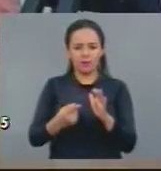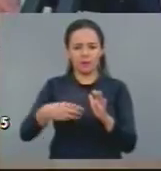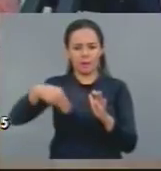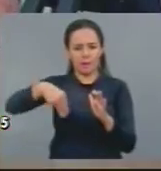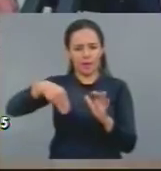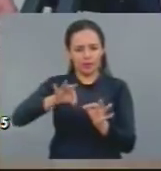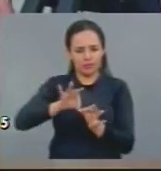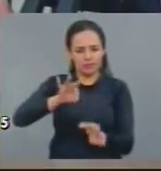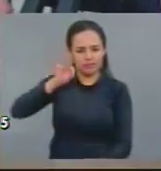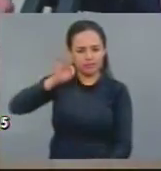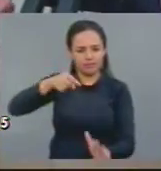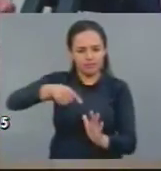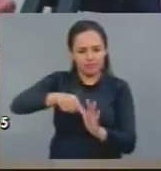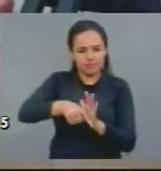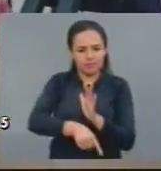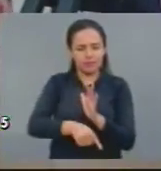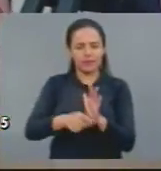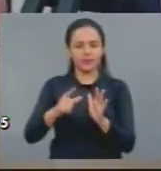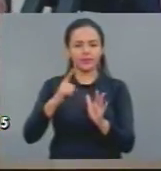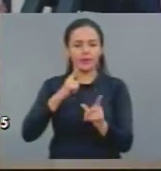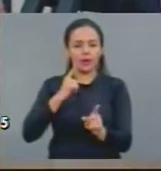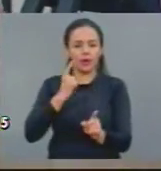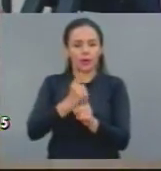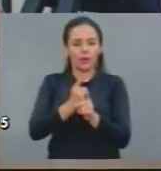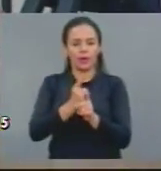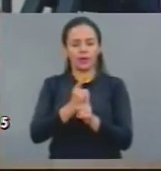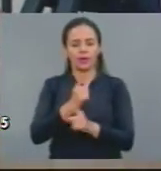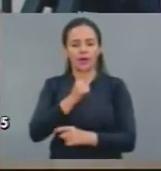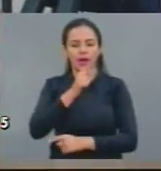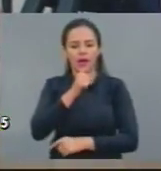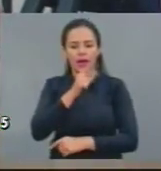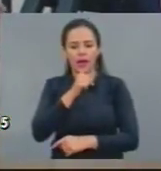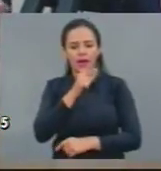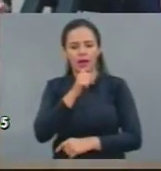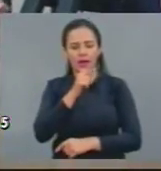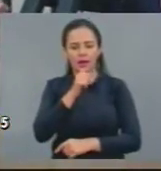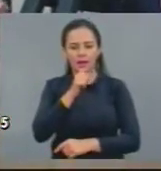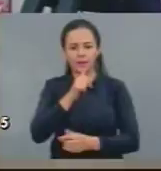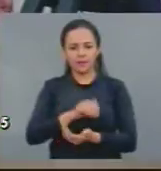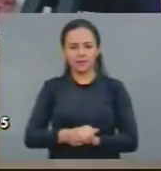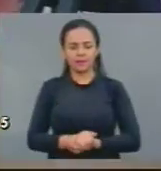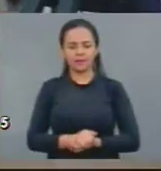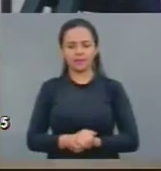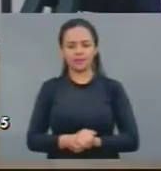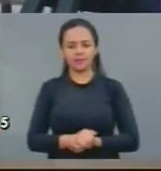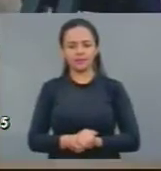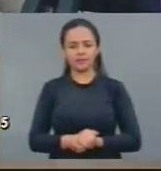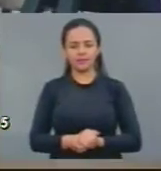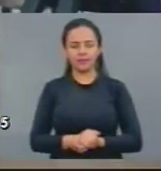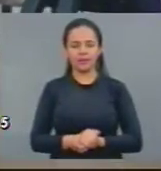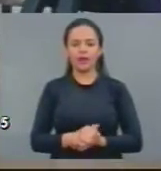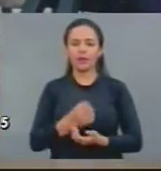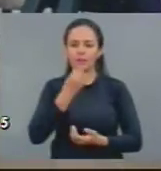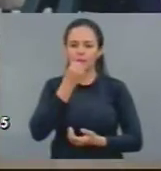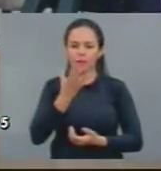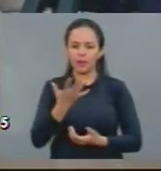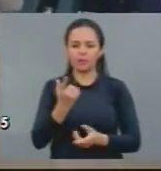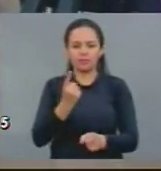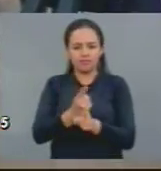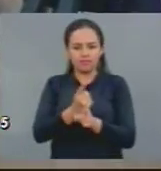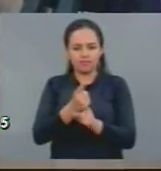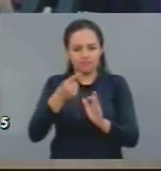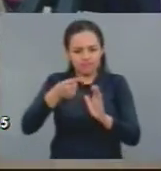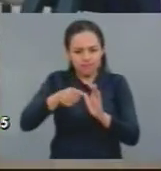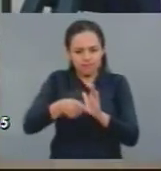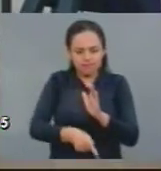vazão de 200 mil litros hora, veja só, é o verdadeiro rio. Então, o que falta é a vontade